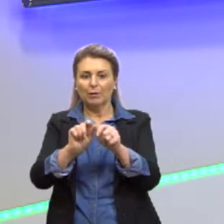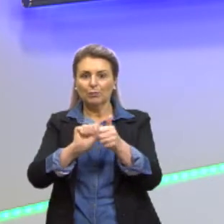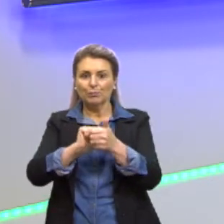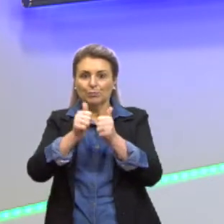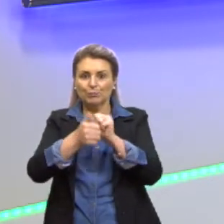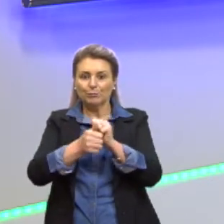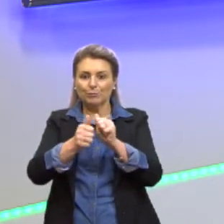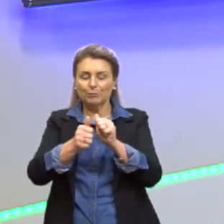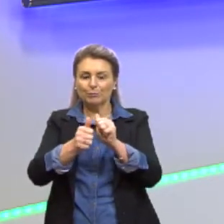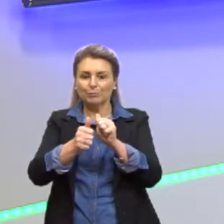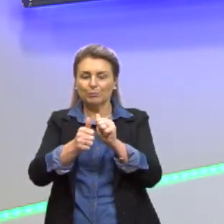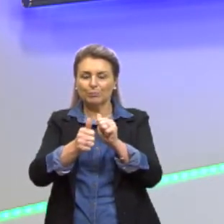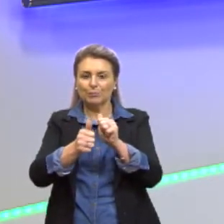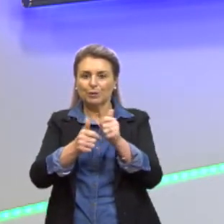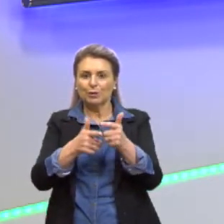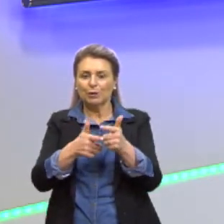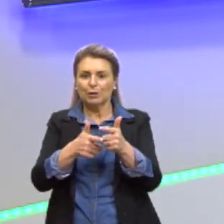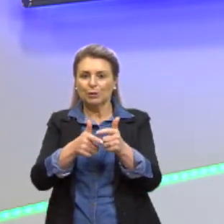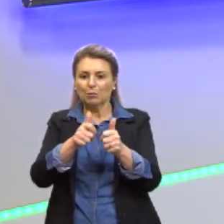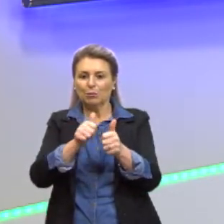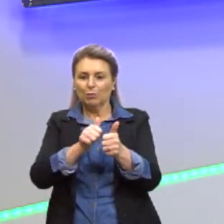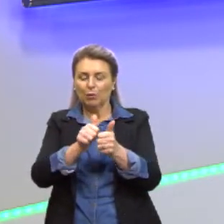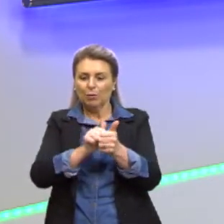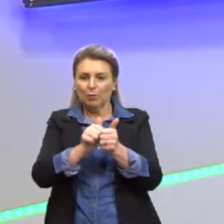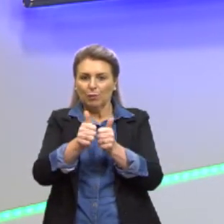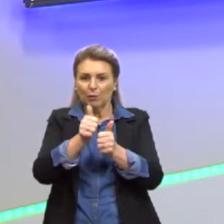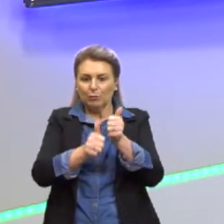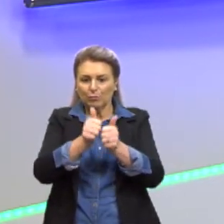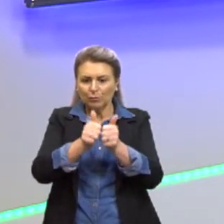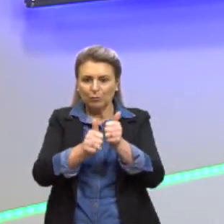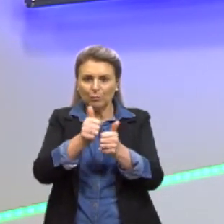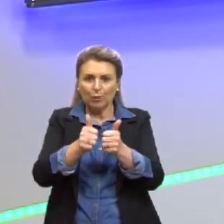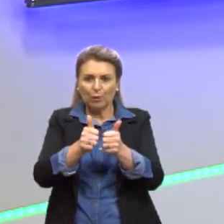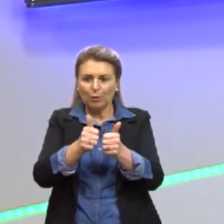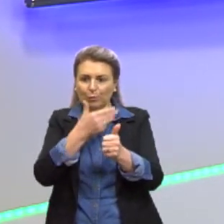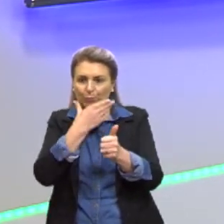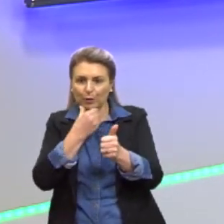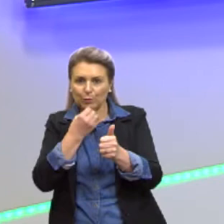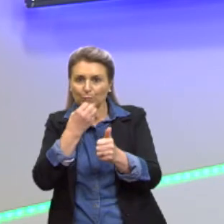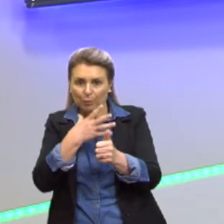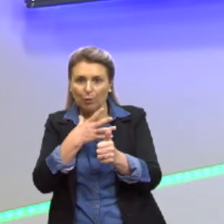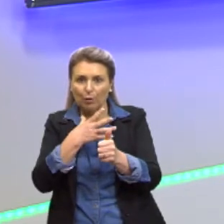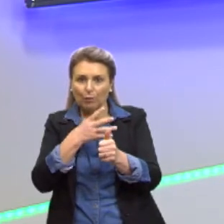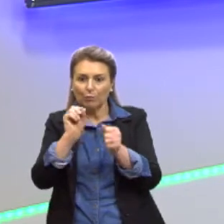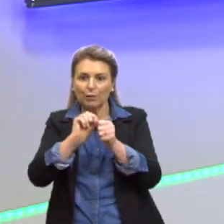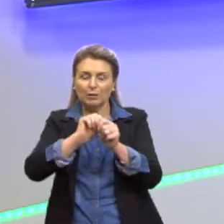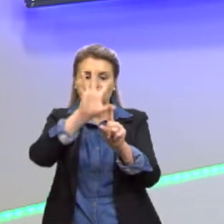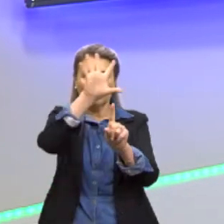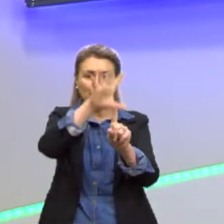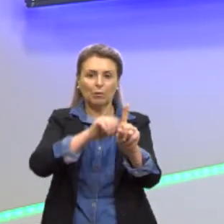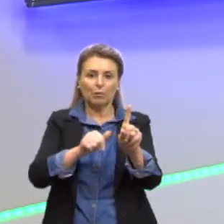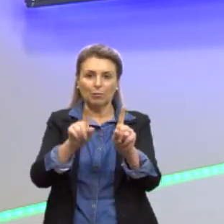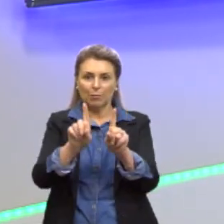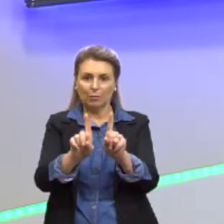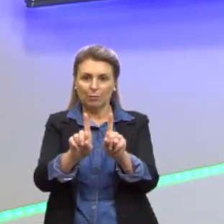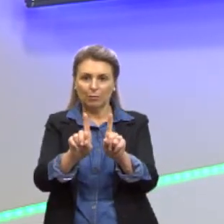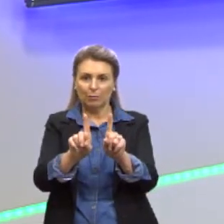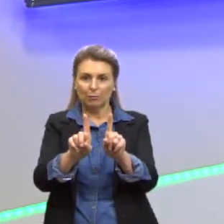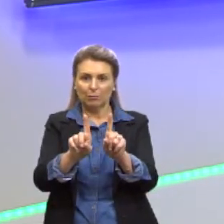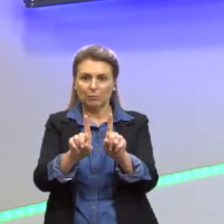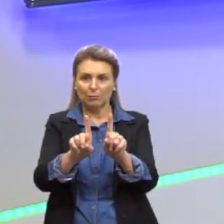né? Ou, então, qualquer outra coisa que nós queremos, que seja a nossa vontade de selecionar, né?